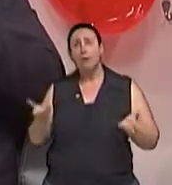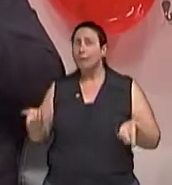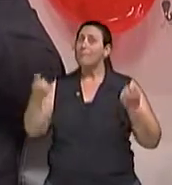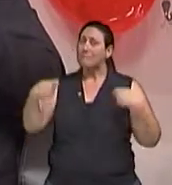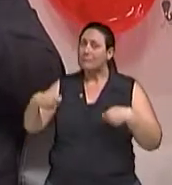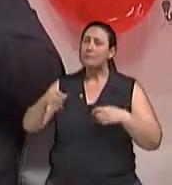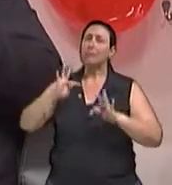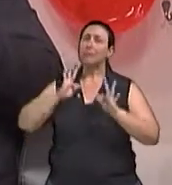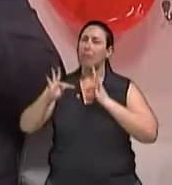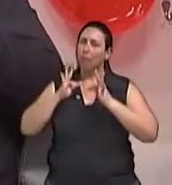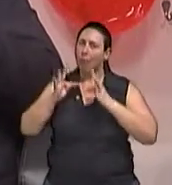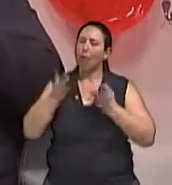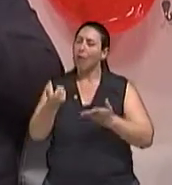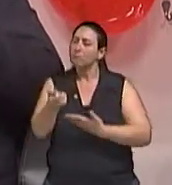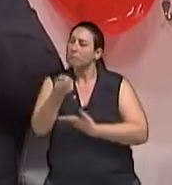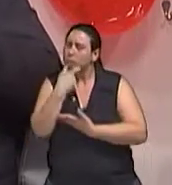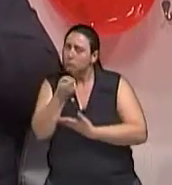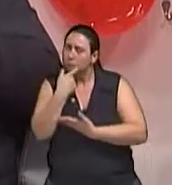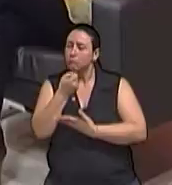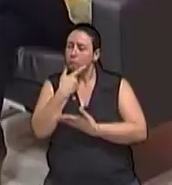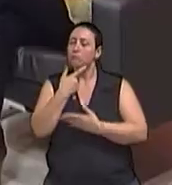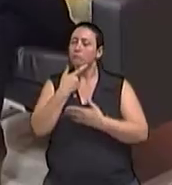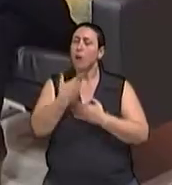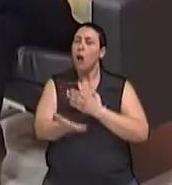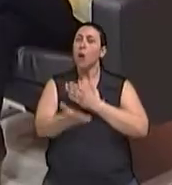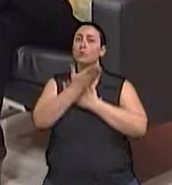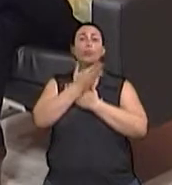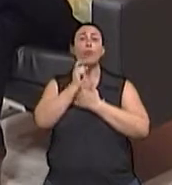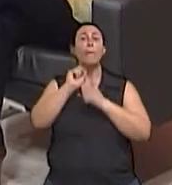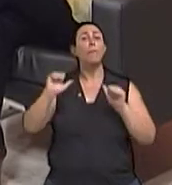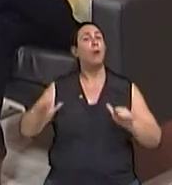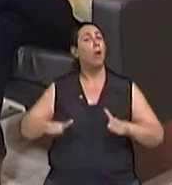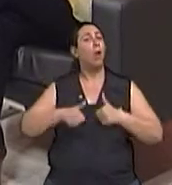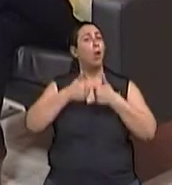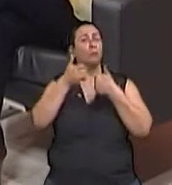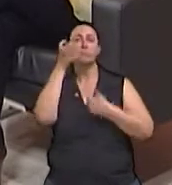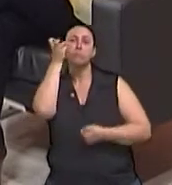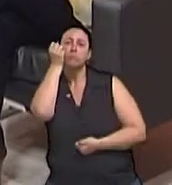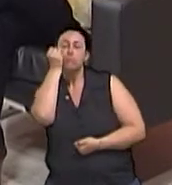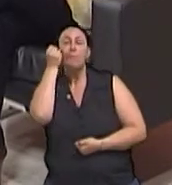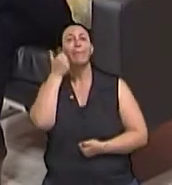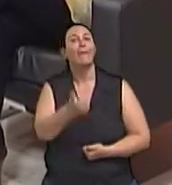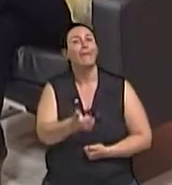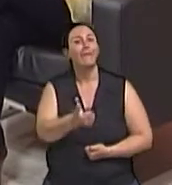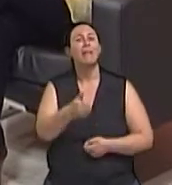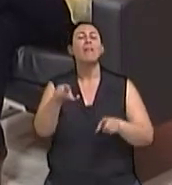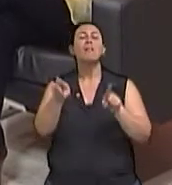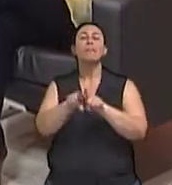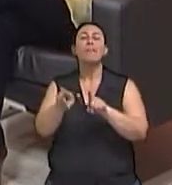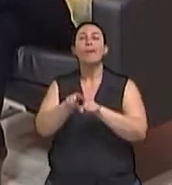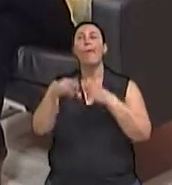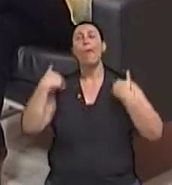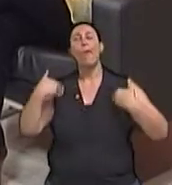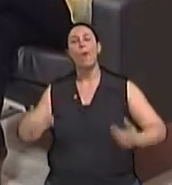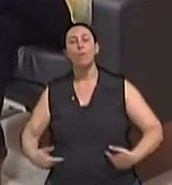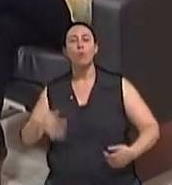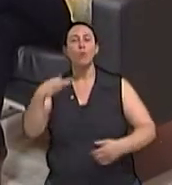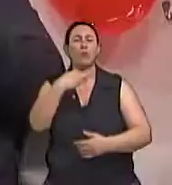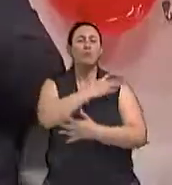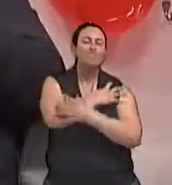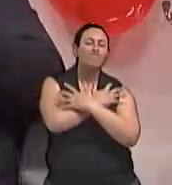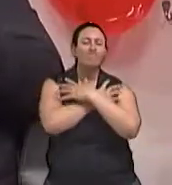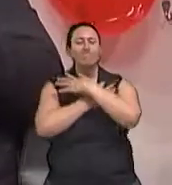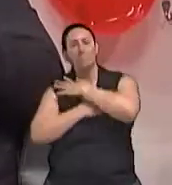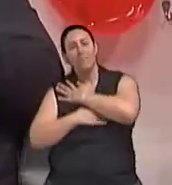o antidepressivo, e a pessoa melhora não só da insônia, mas também se ela tiver dores musculares, entre aspas,